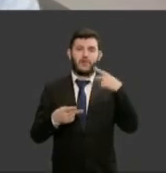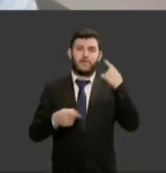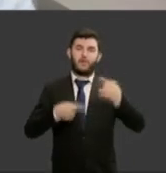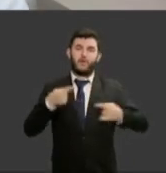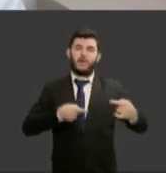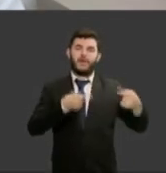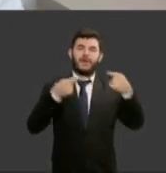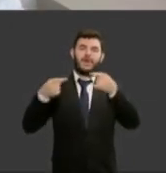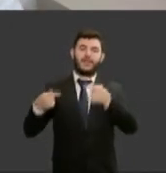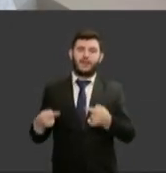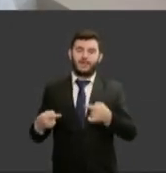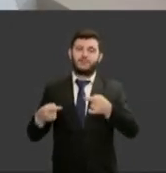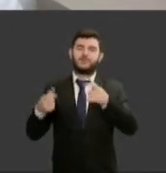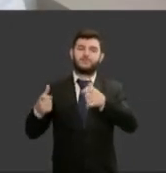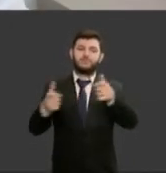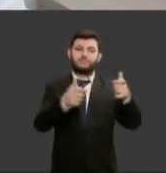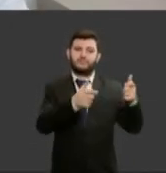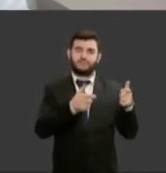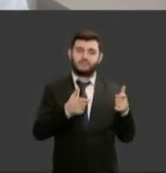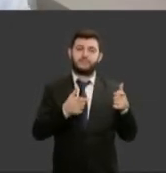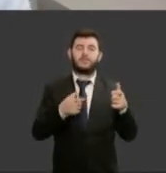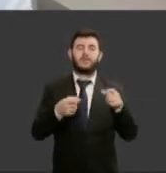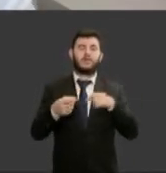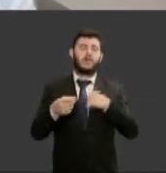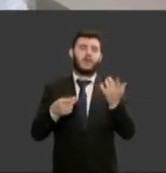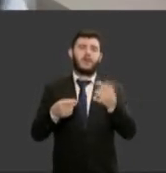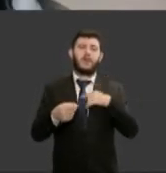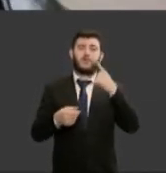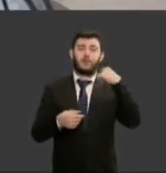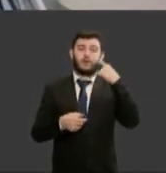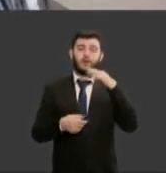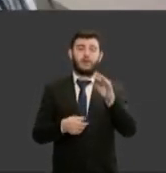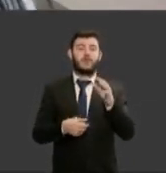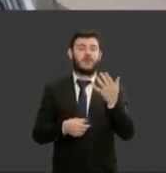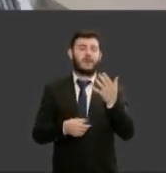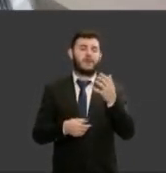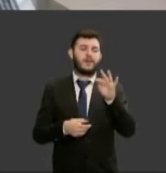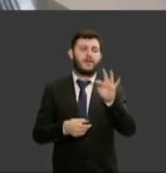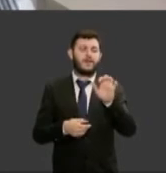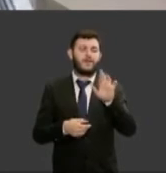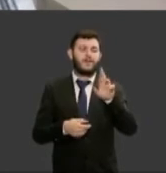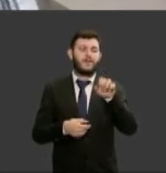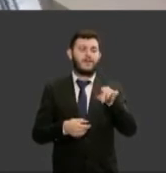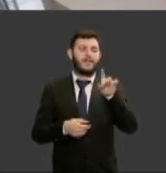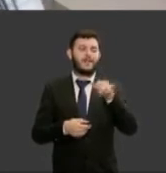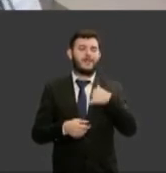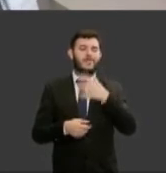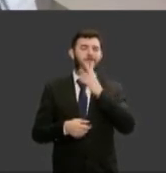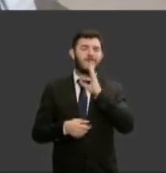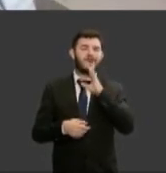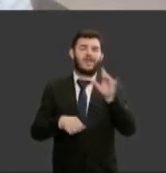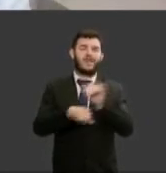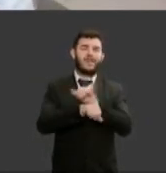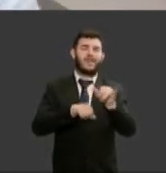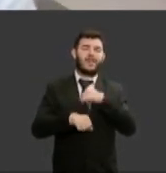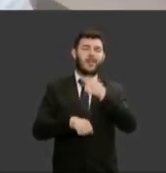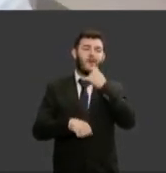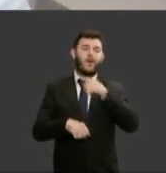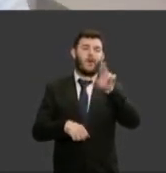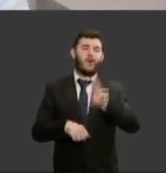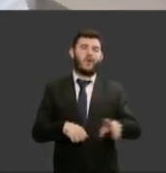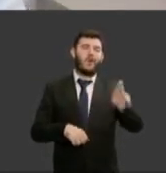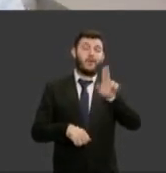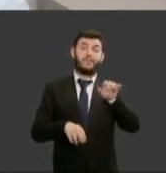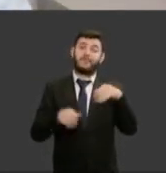doutora Fernanda sabe muito bem como funciona a política de ordem e todas essas questões então o que eu tenho a dizer para vocês é que eu